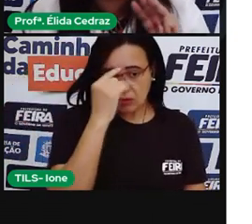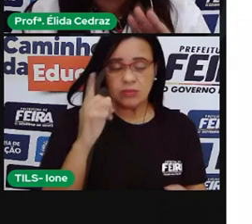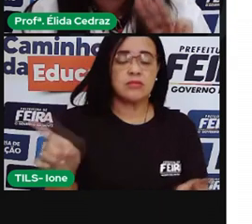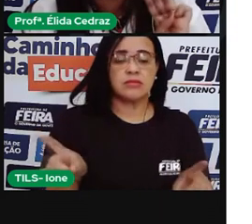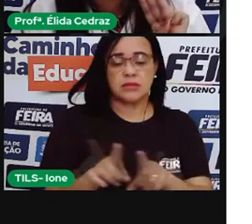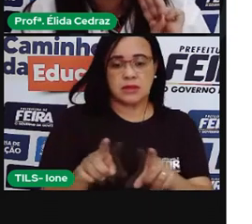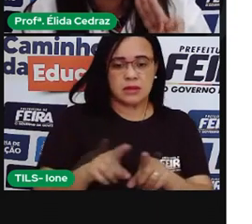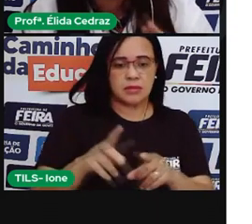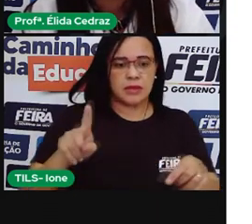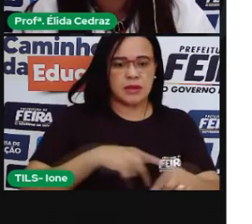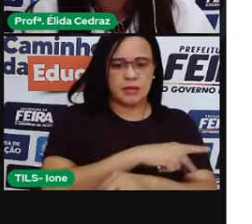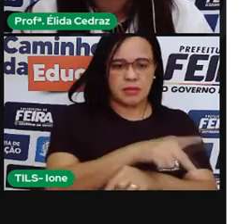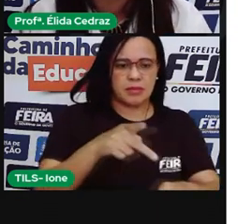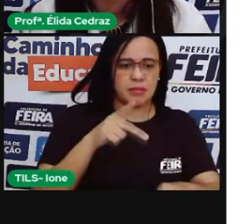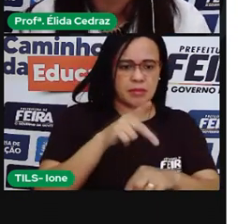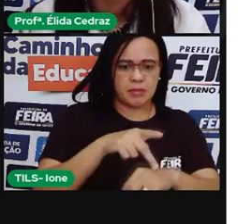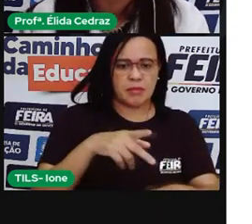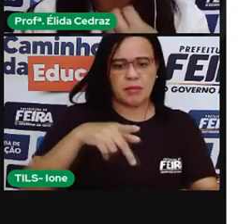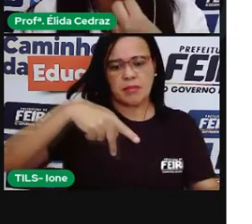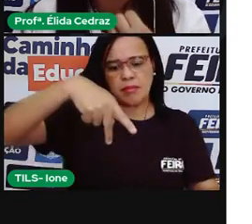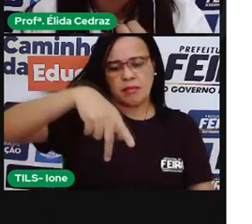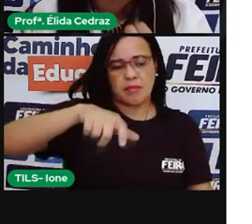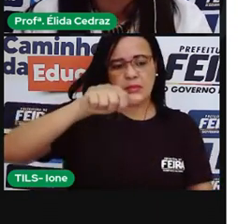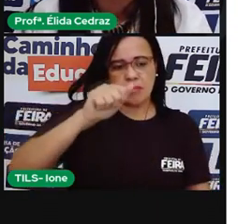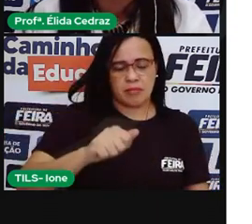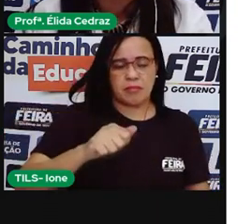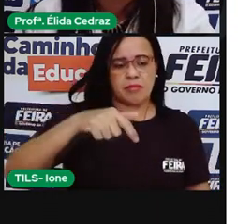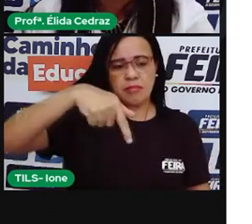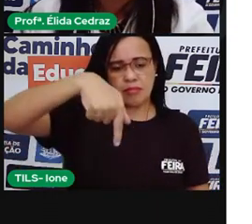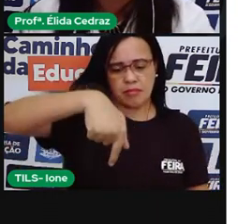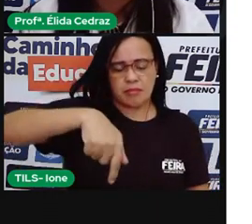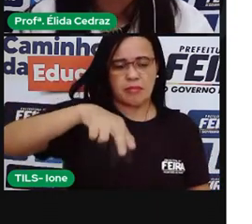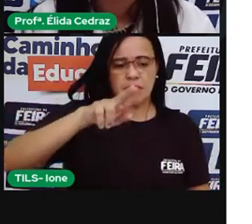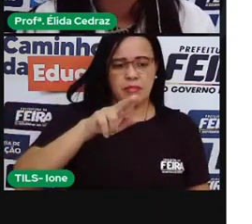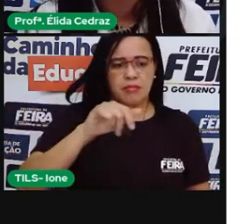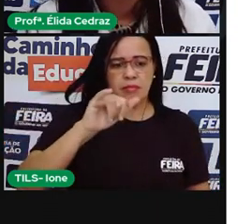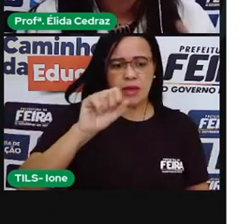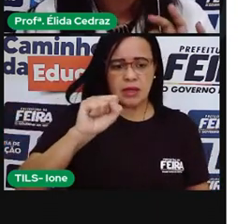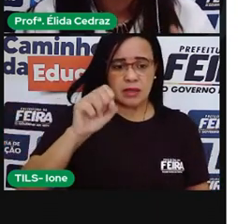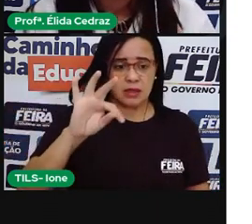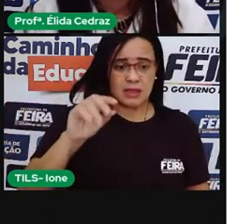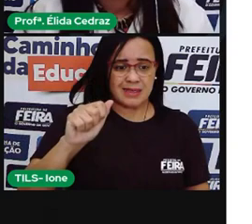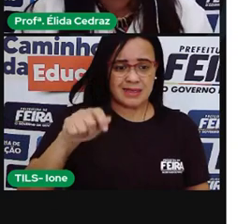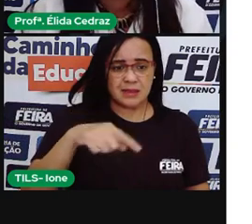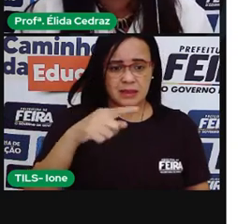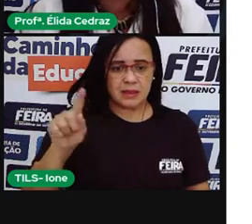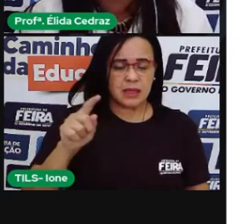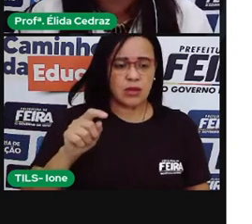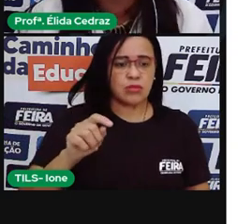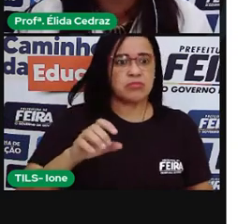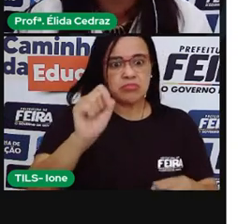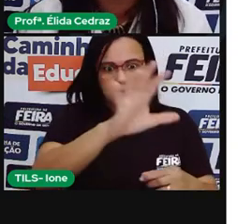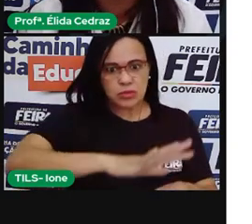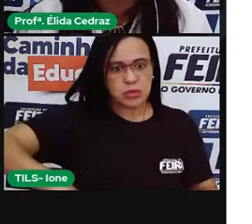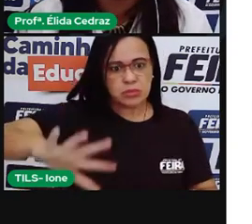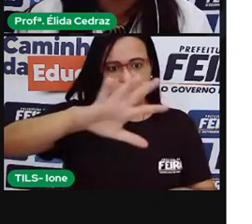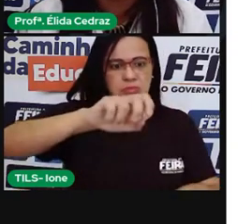E nós temos essas três nações, três comunidades ciganas, espalhadas por todo o Brasil.